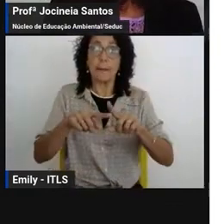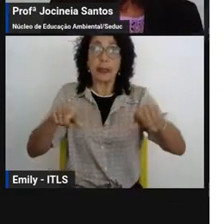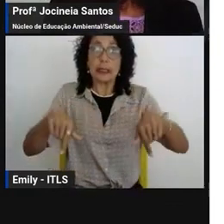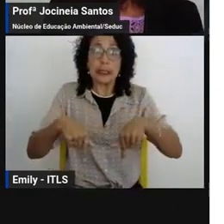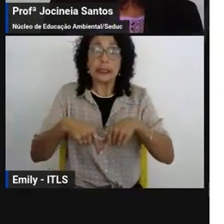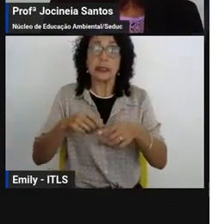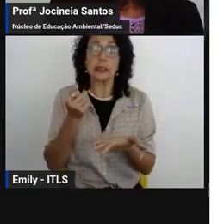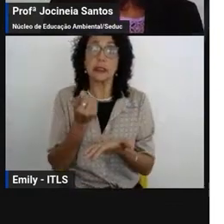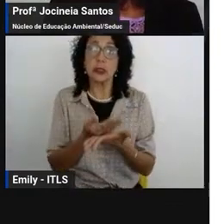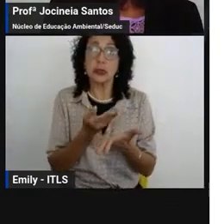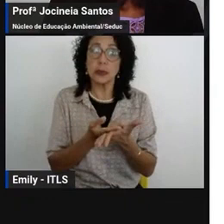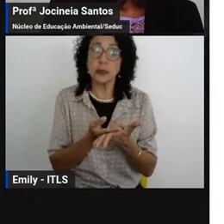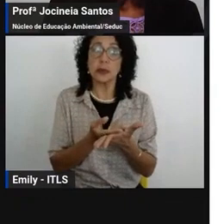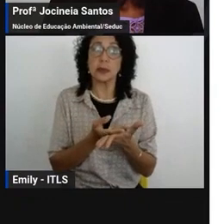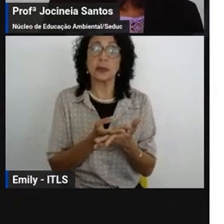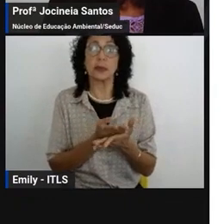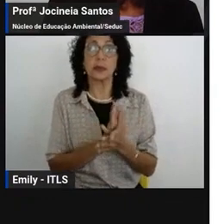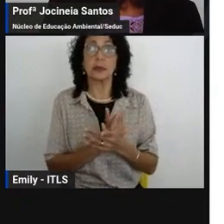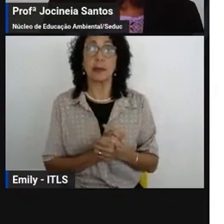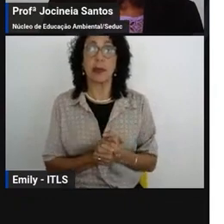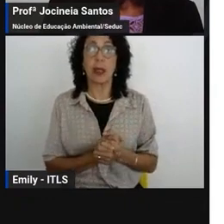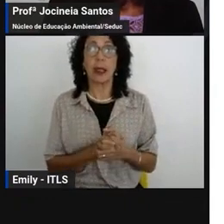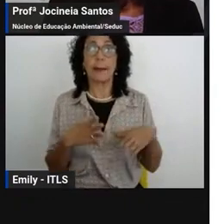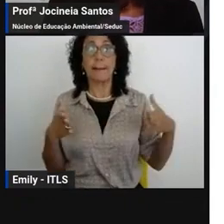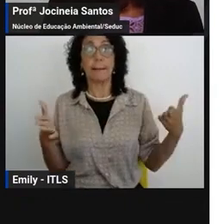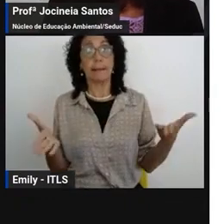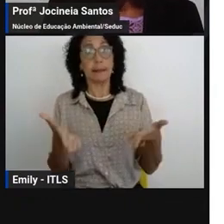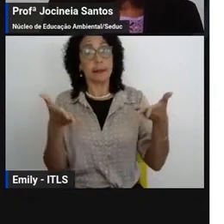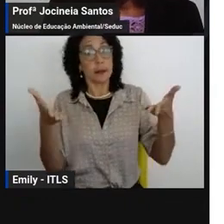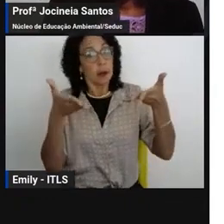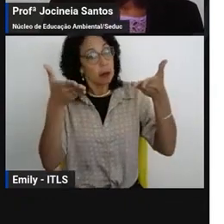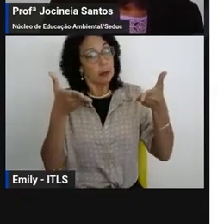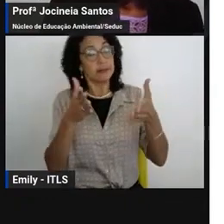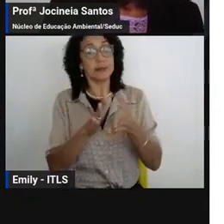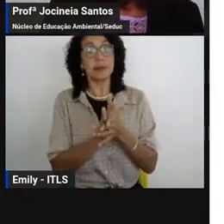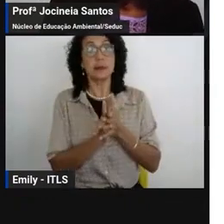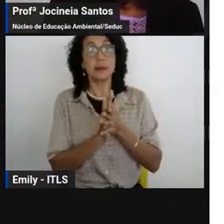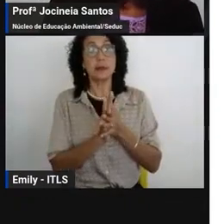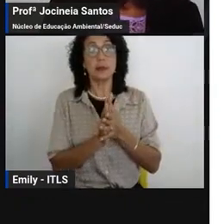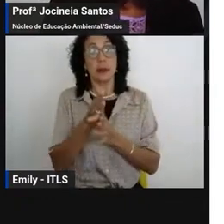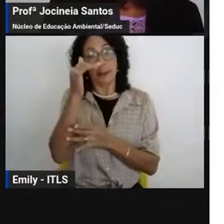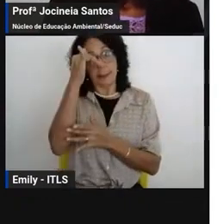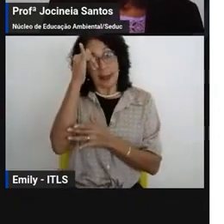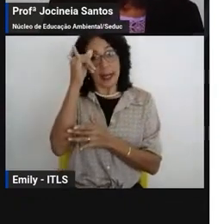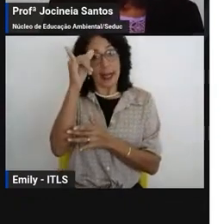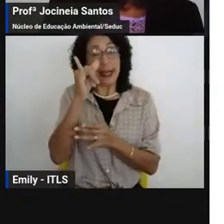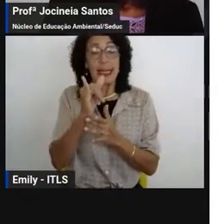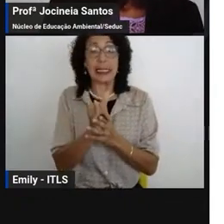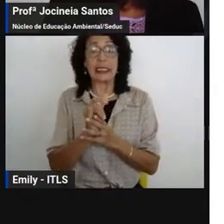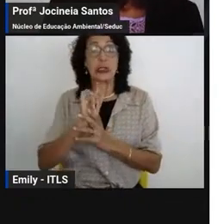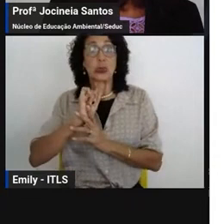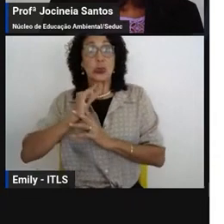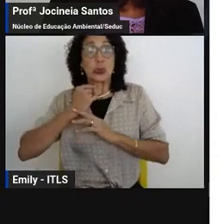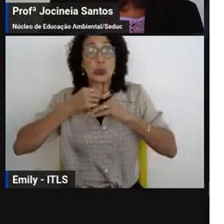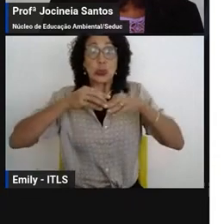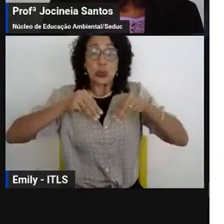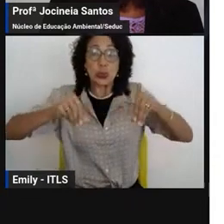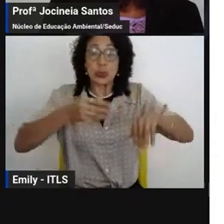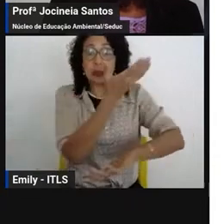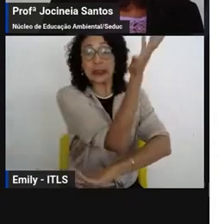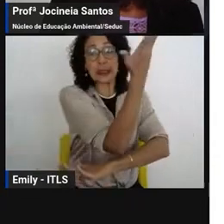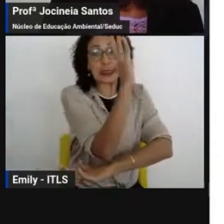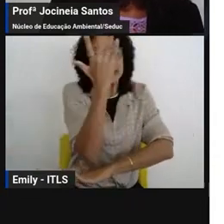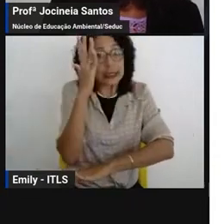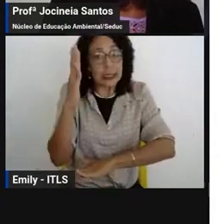a partir da campanha de promover ações na área ambiental a partir dos resíduos de